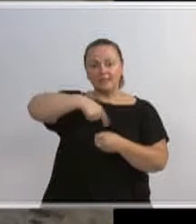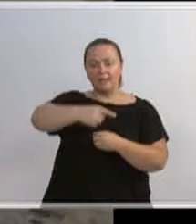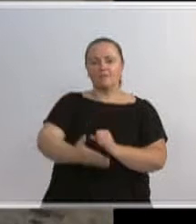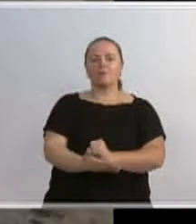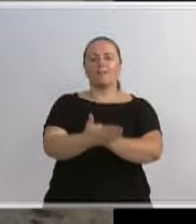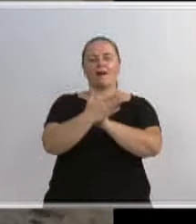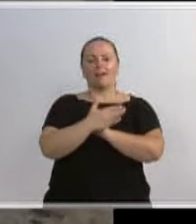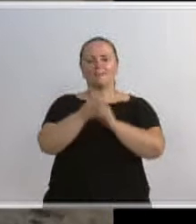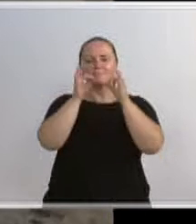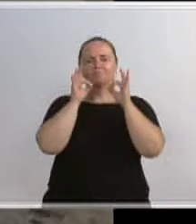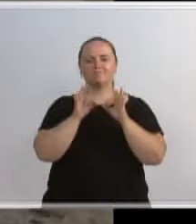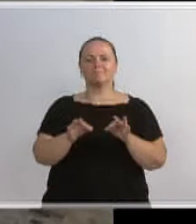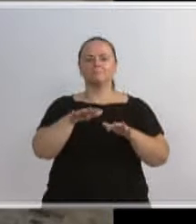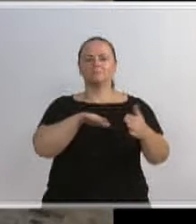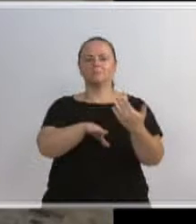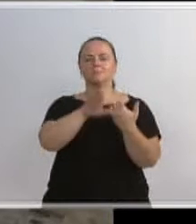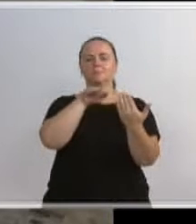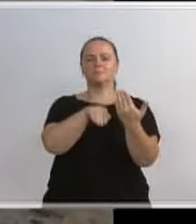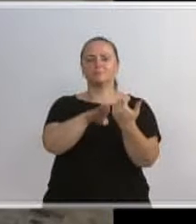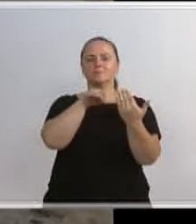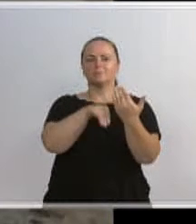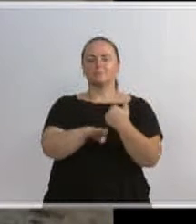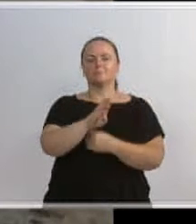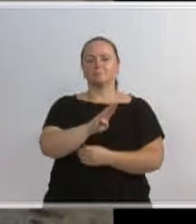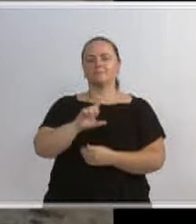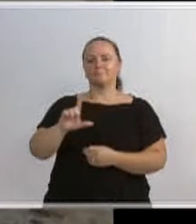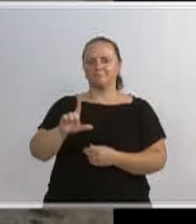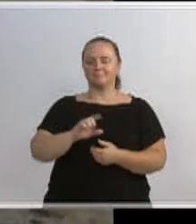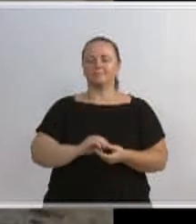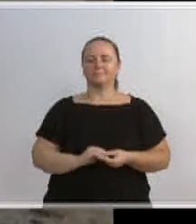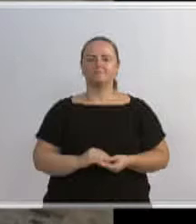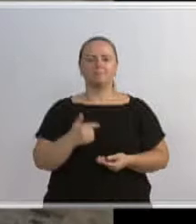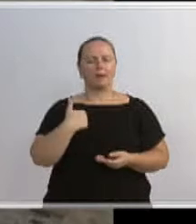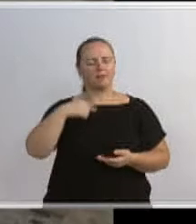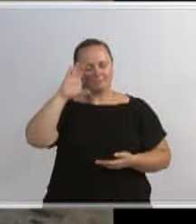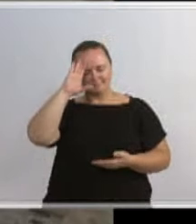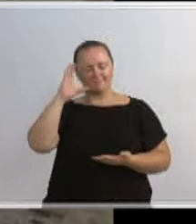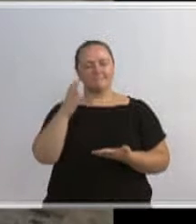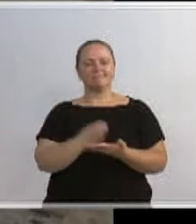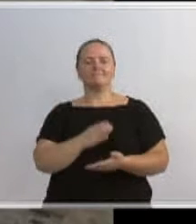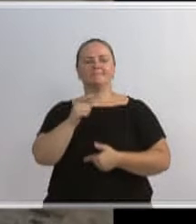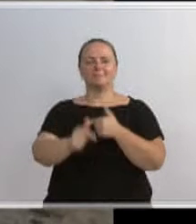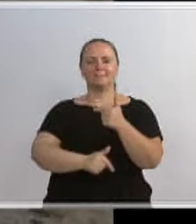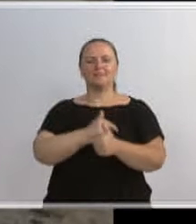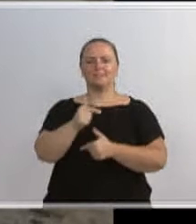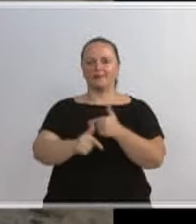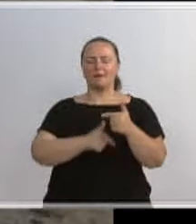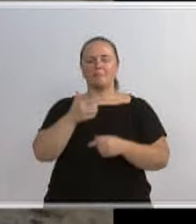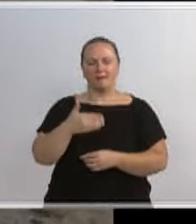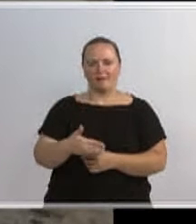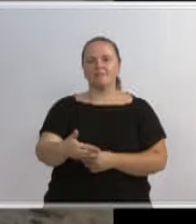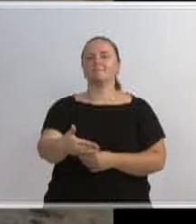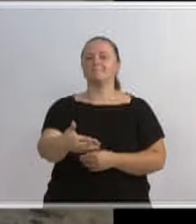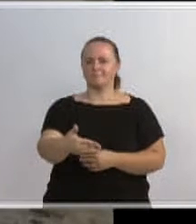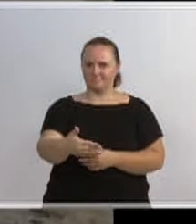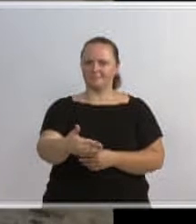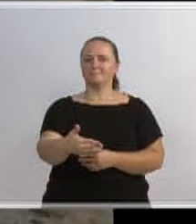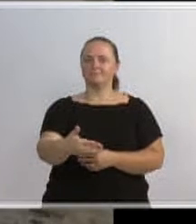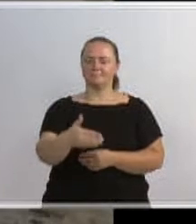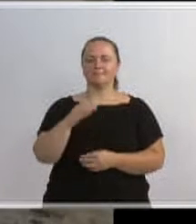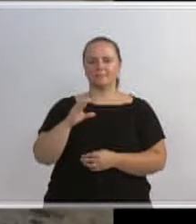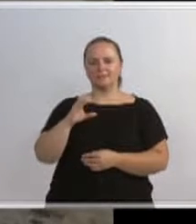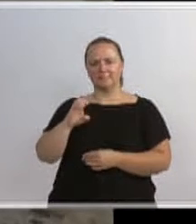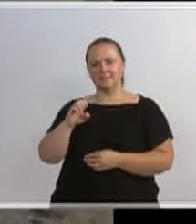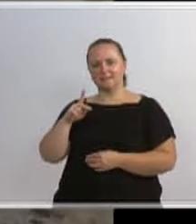fluidez bem maior para o nosso trânsito da região ali. Eu estou confiante no trabalho que vem acontecendo do CEPLAN,